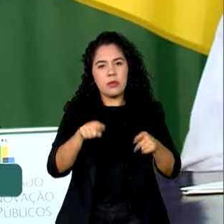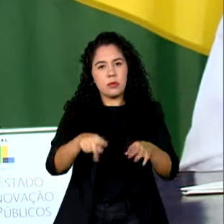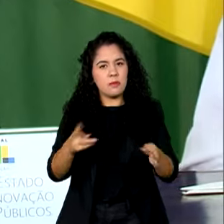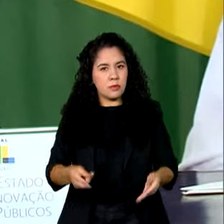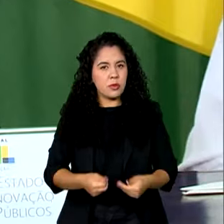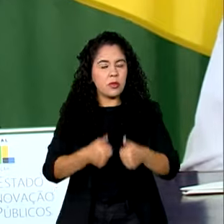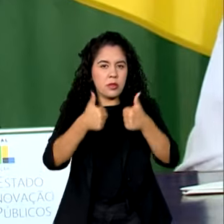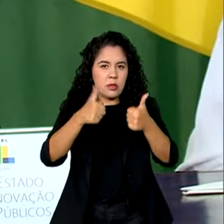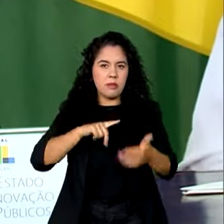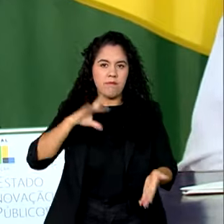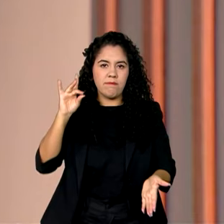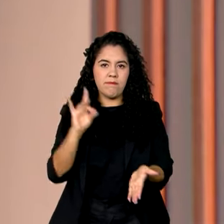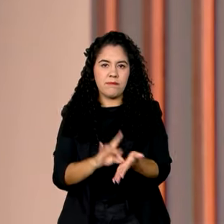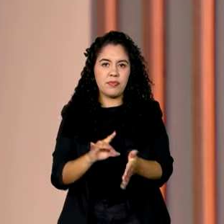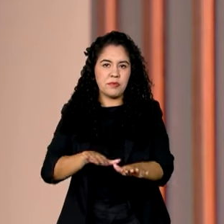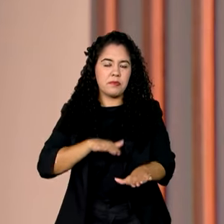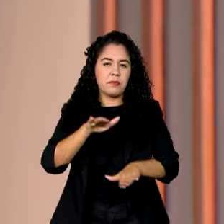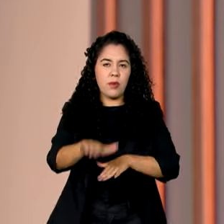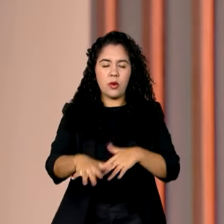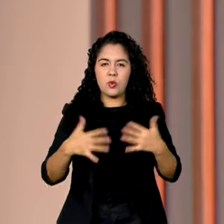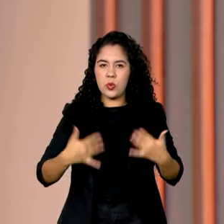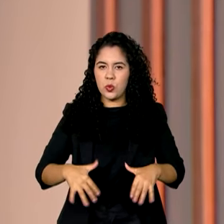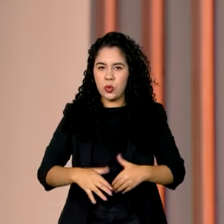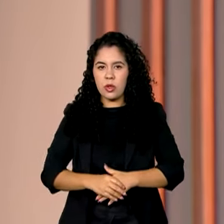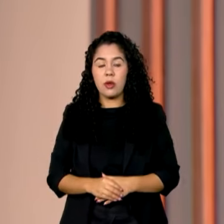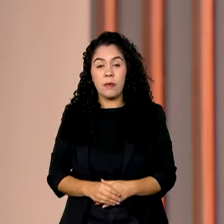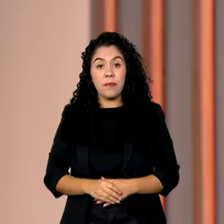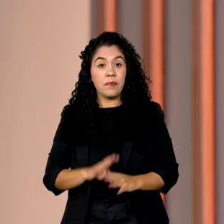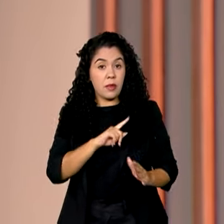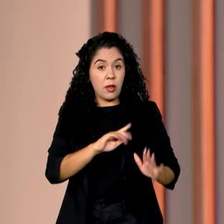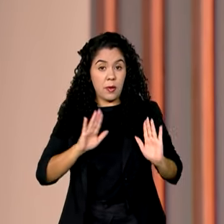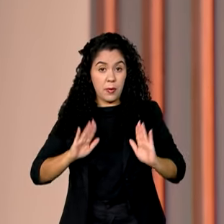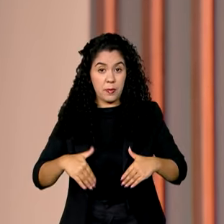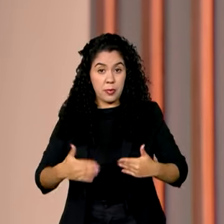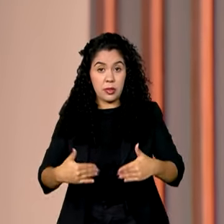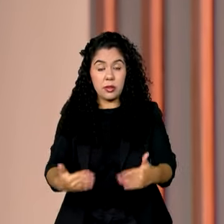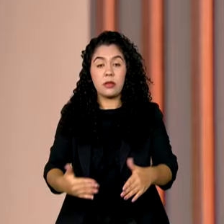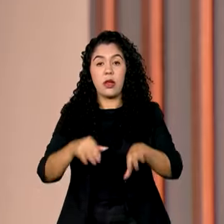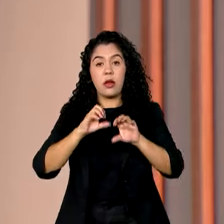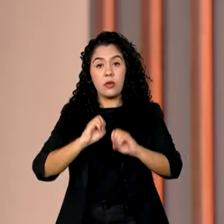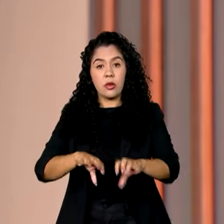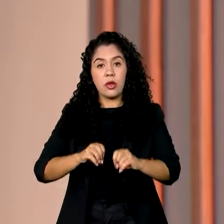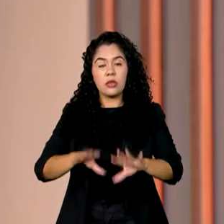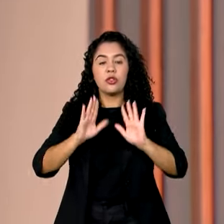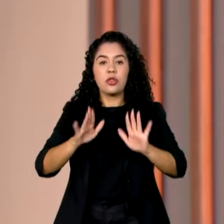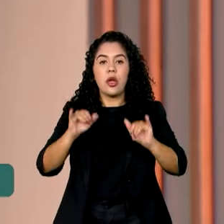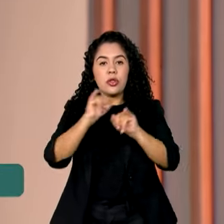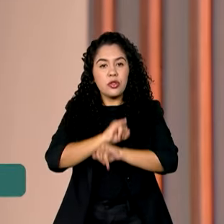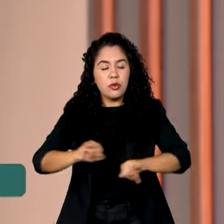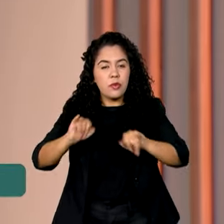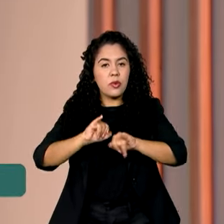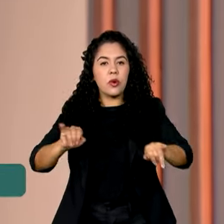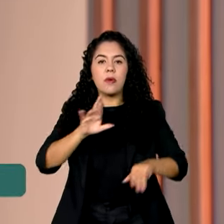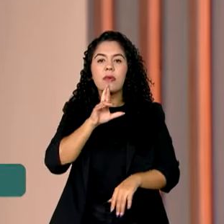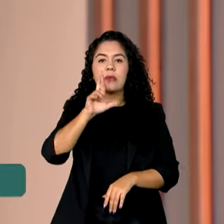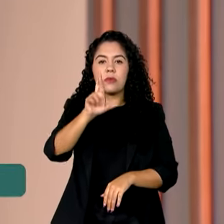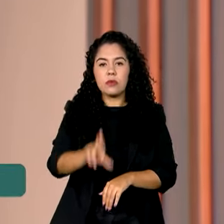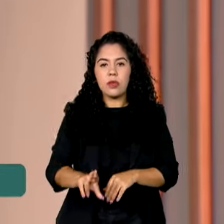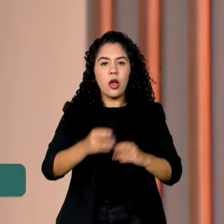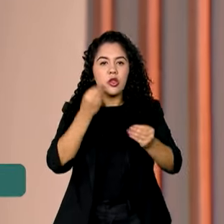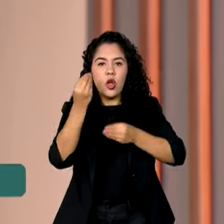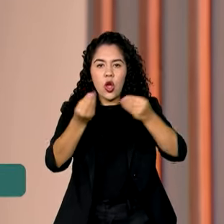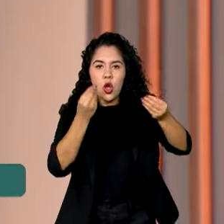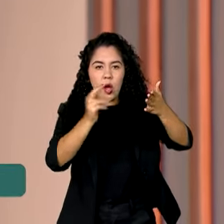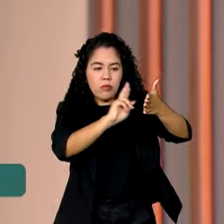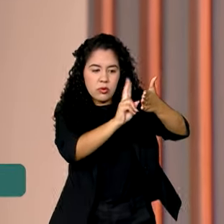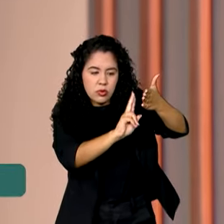realmente é um grande ganho. E o Ministério da Educação divulgou o resultado e a ordem de classificação dos inscritos